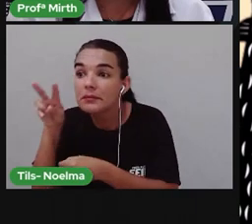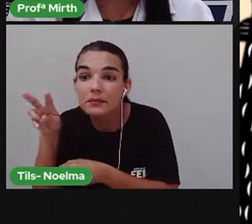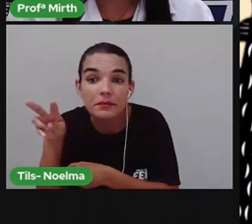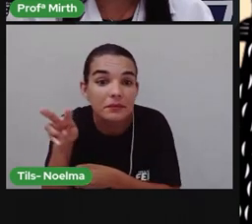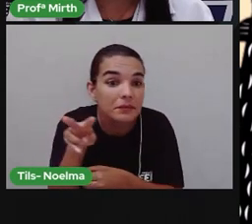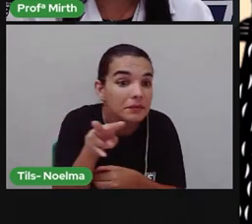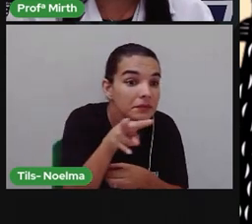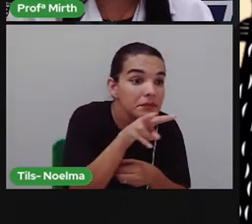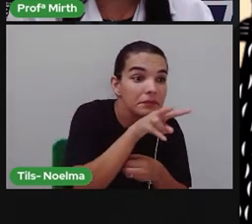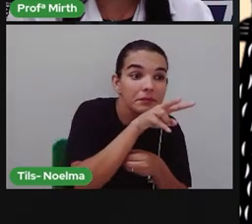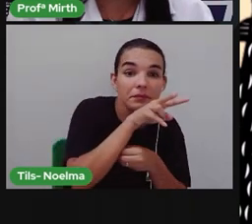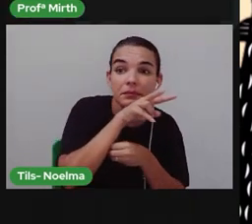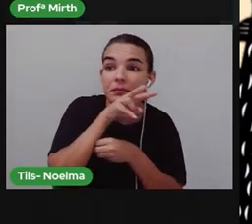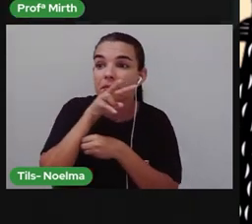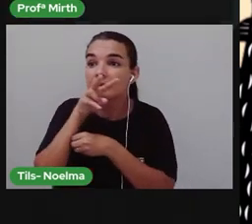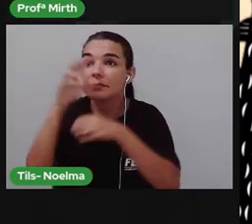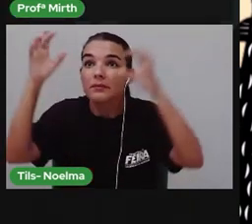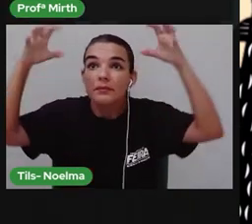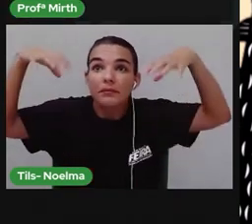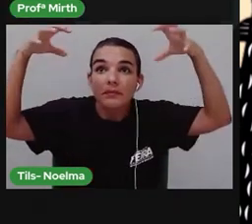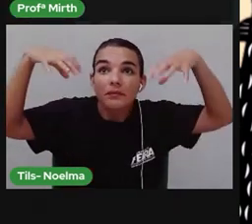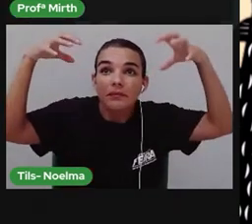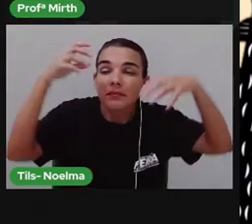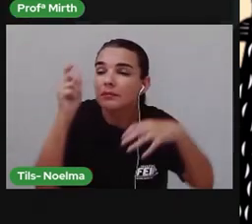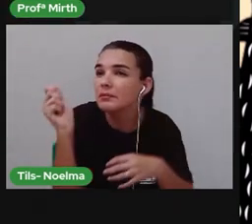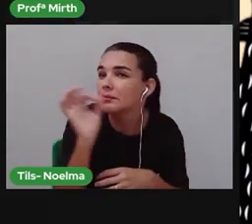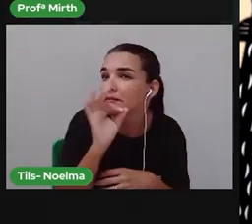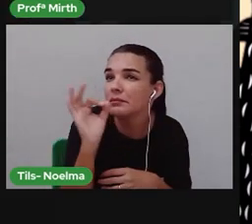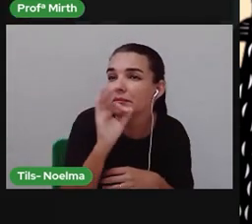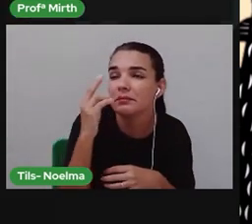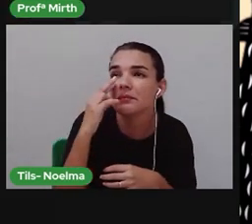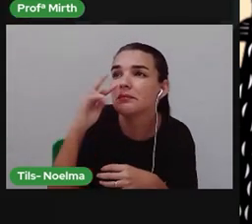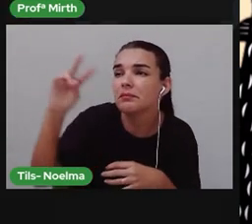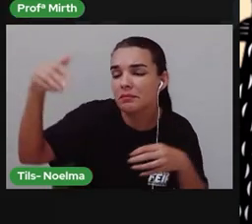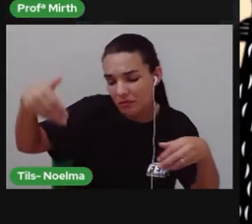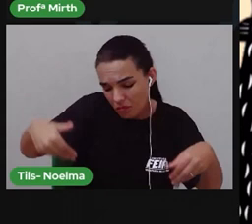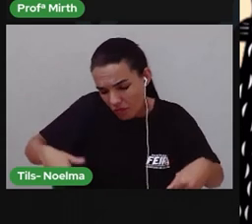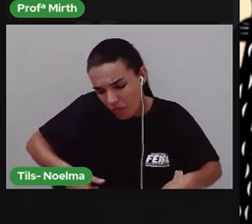Via seca, via fome